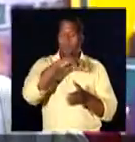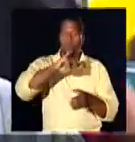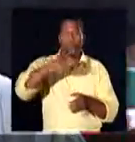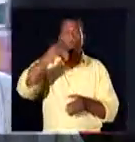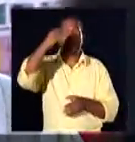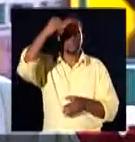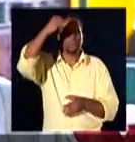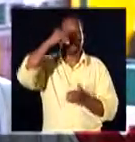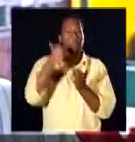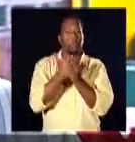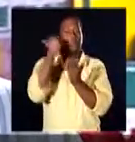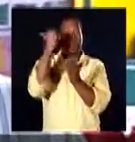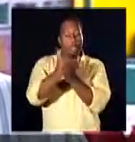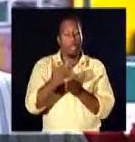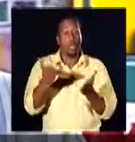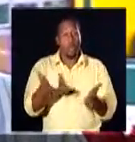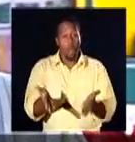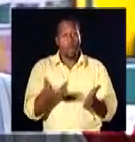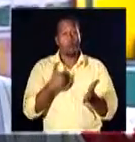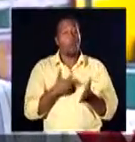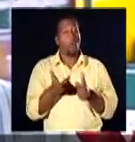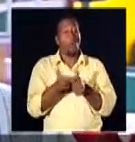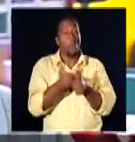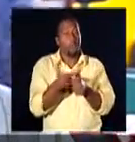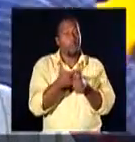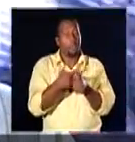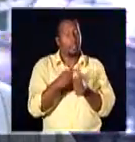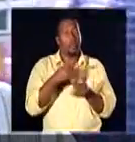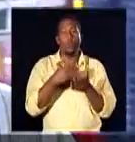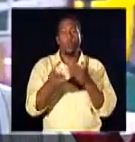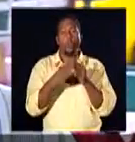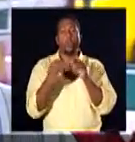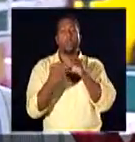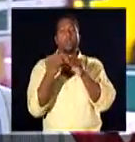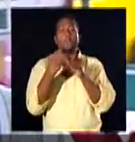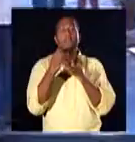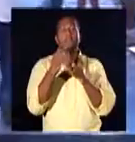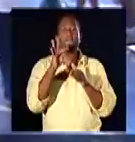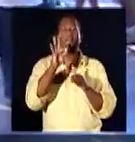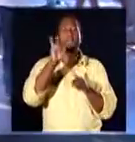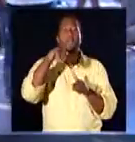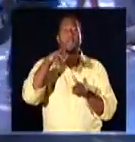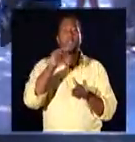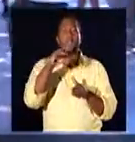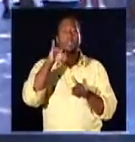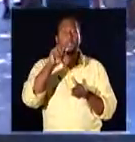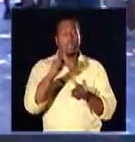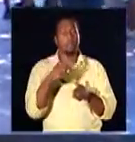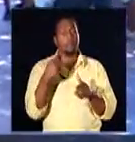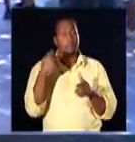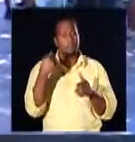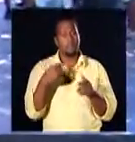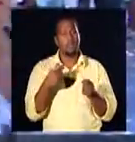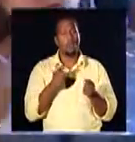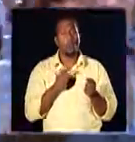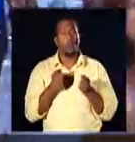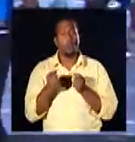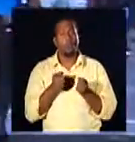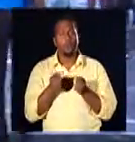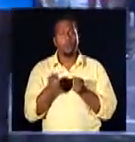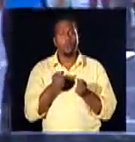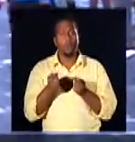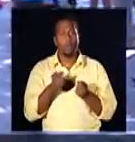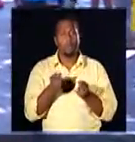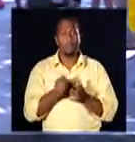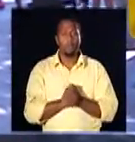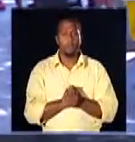hoje o juro está desorbitante, né? Das cobranças hoje de qualquer que seja a financeira. A pessoa termina se descontrolando, principalmente quando